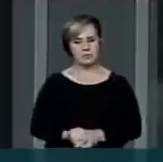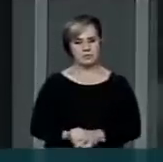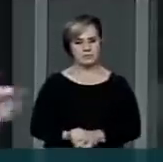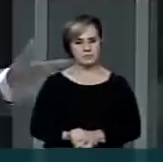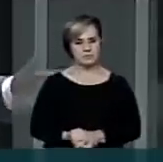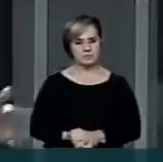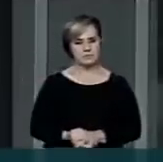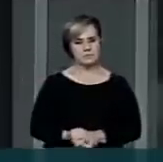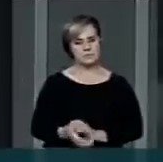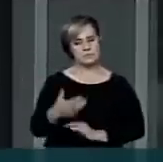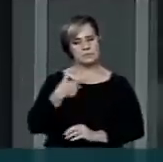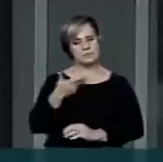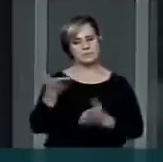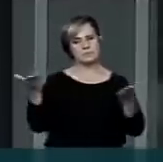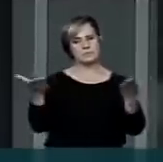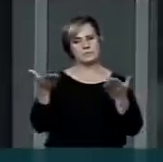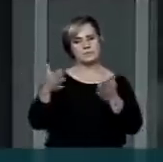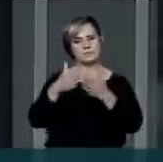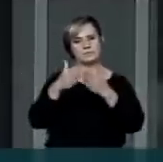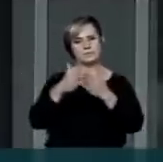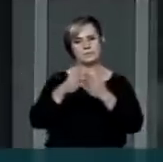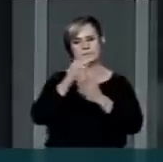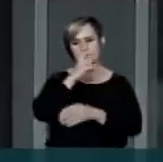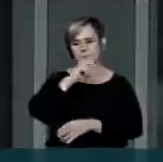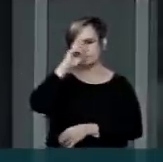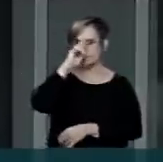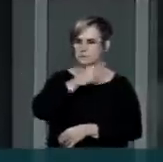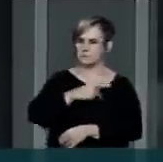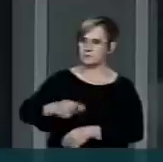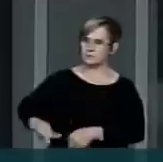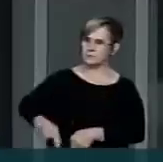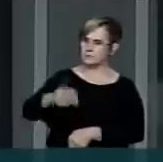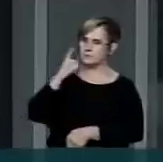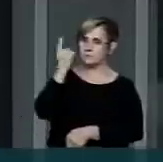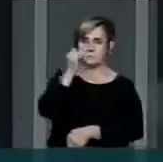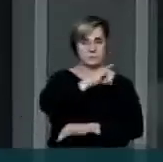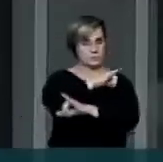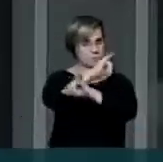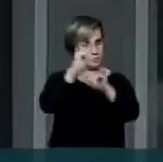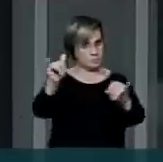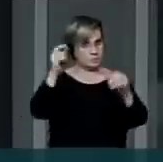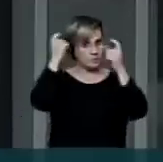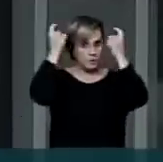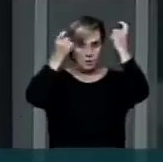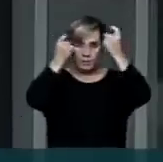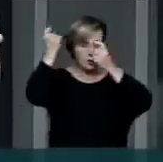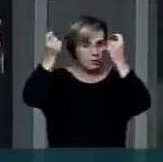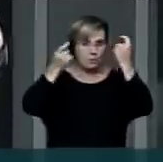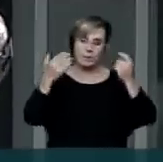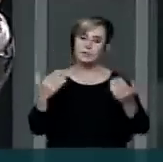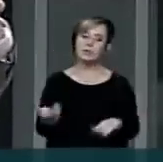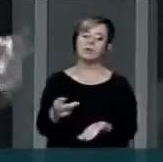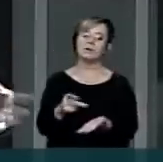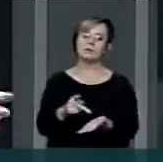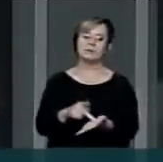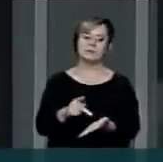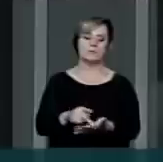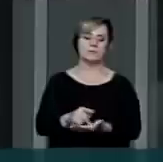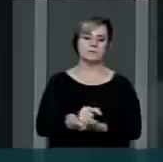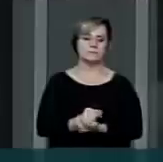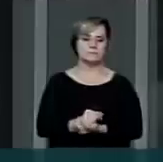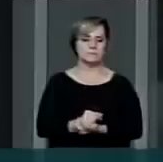país. Queria aqui, senhor presidente, senhoras senhores deputados, trazer essa preocupação, porque as